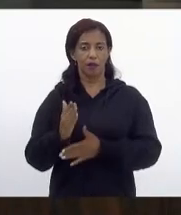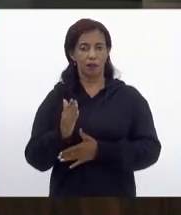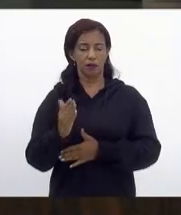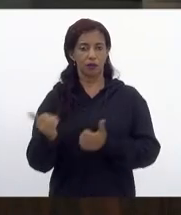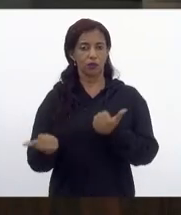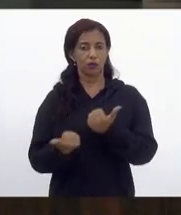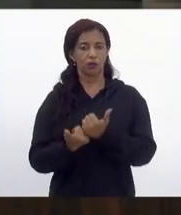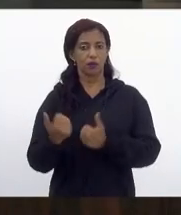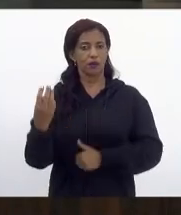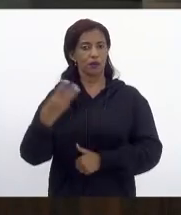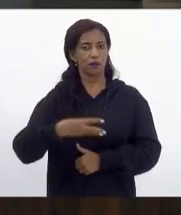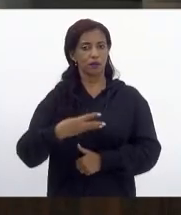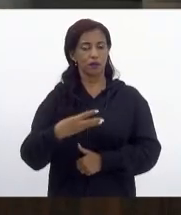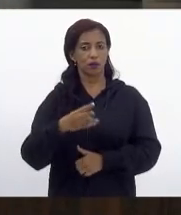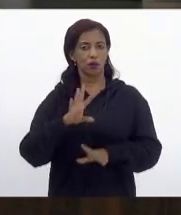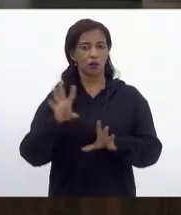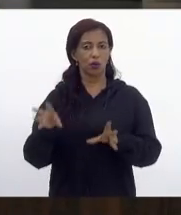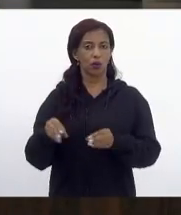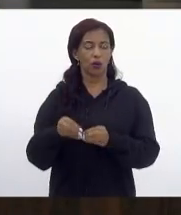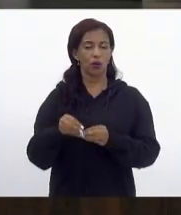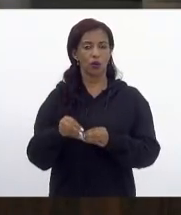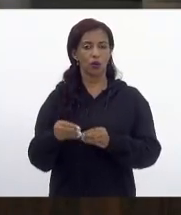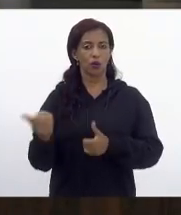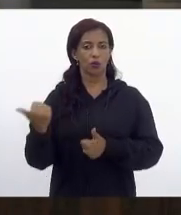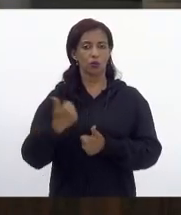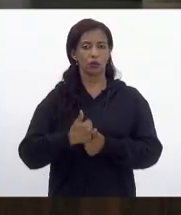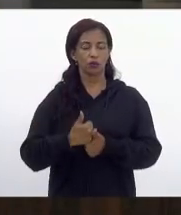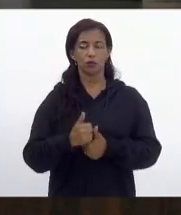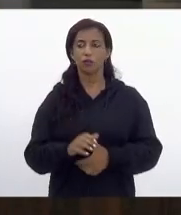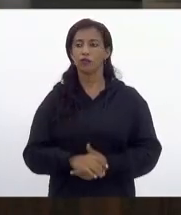subemenda da emenda 3, concluindo por substitutivo.